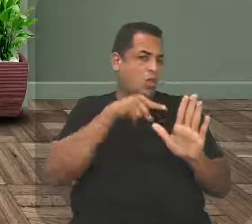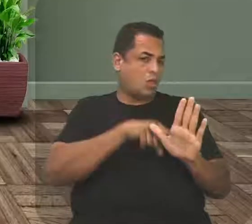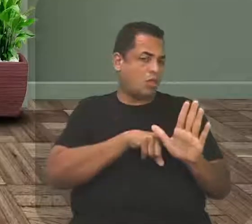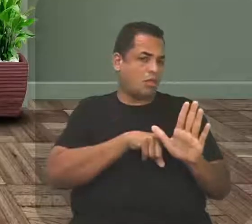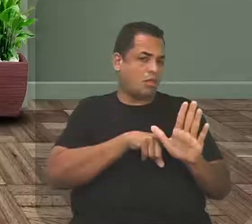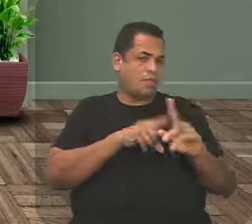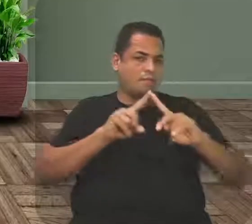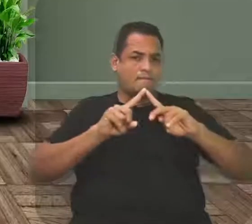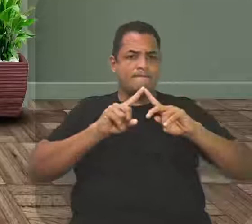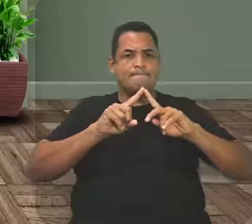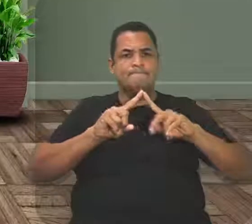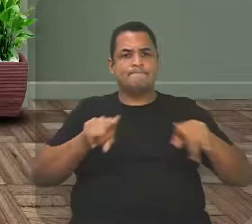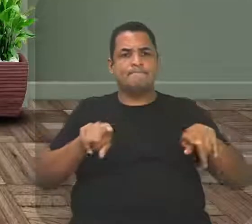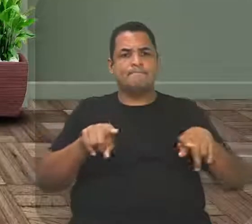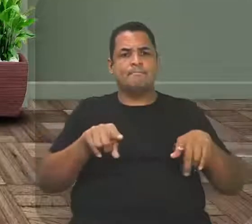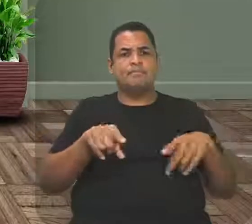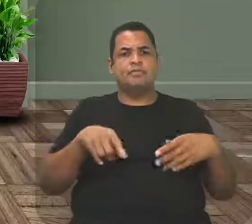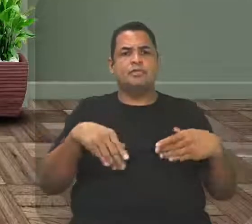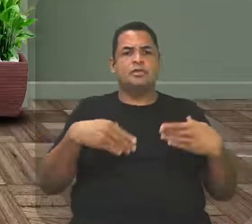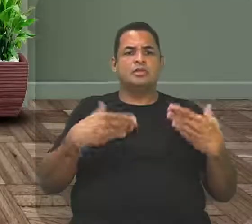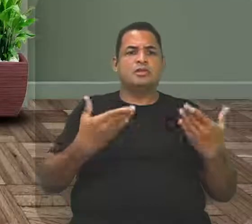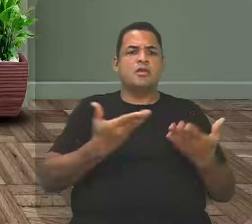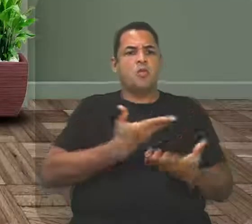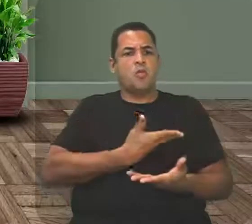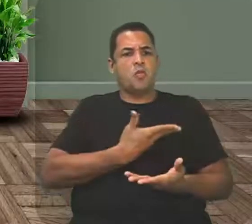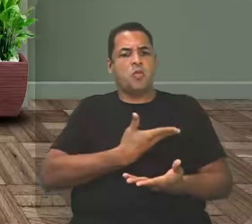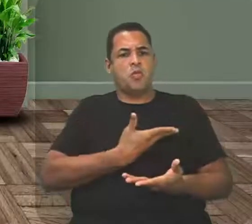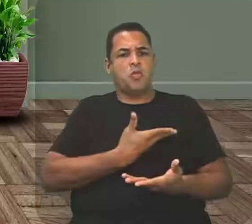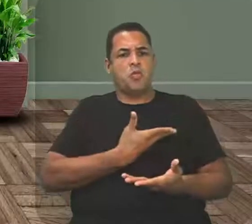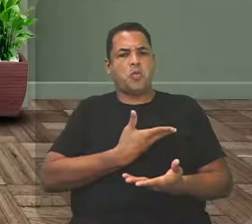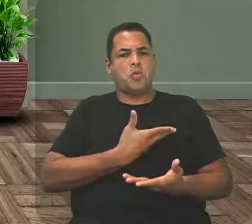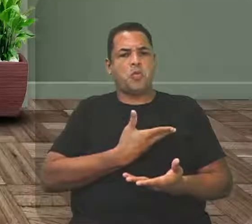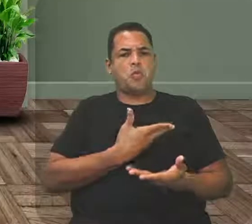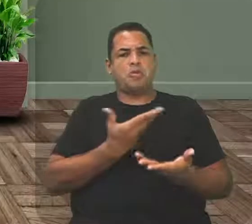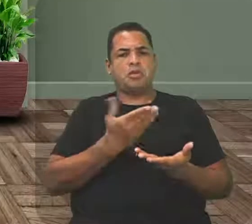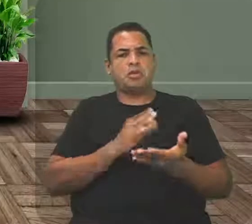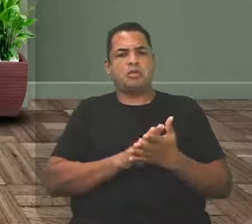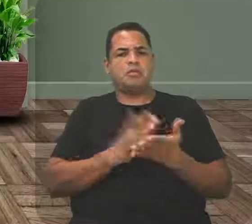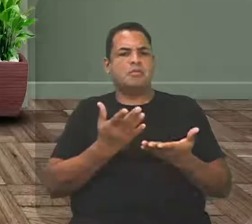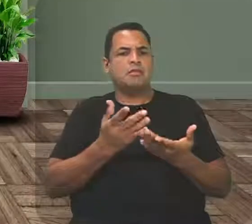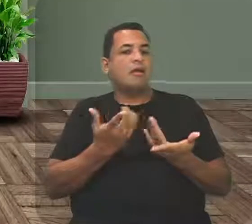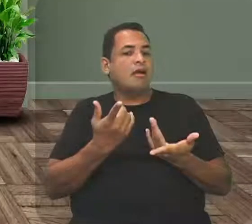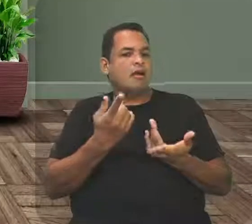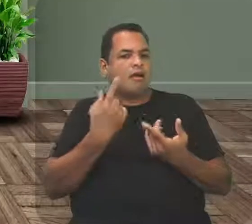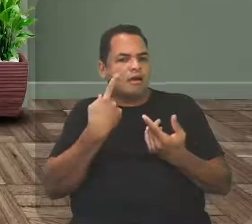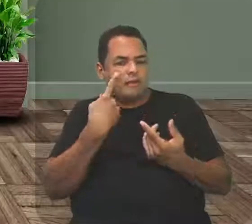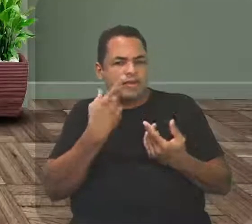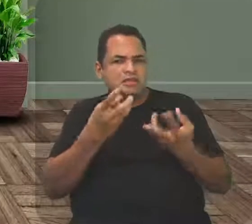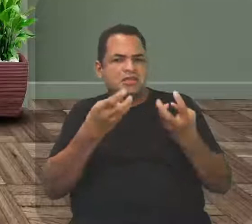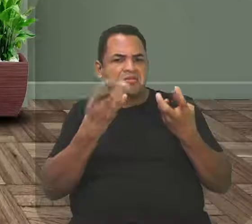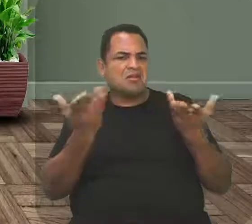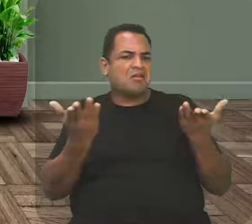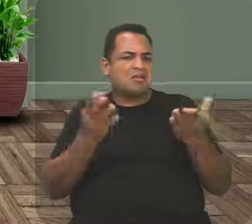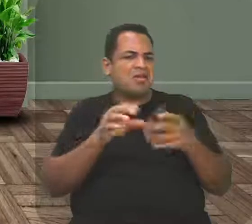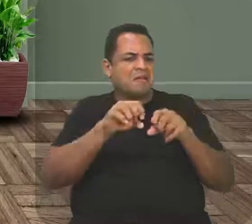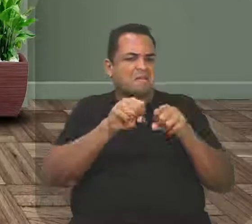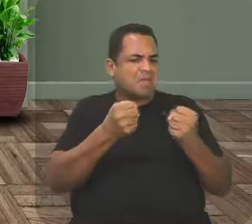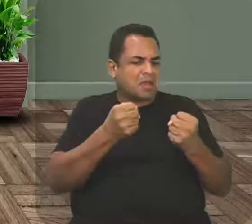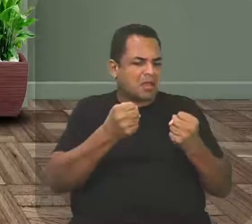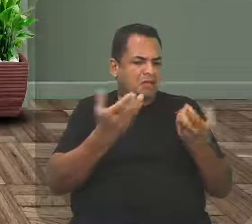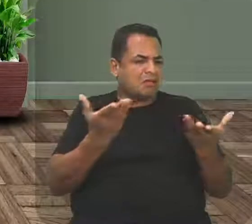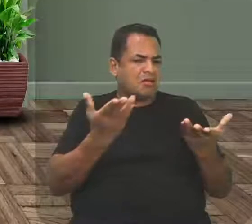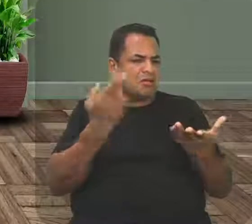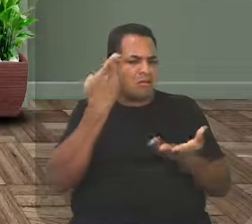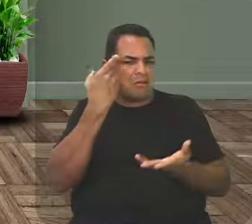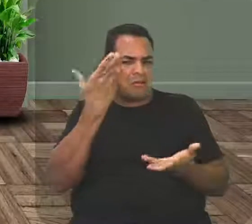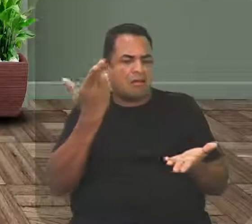Mas, aí, né, o amigo de Isaías... Levou ao pé da letra. Levou ao pé da letra, conforme ali, nós